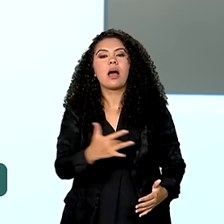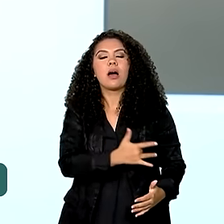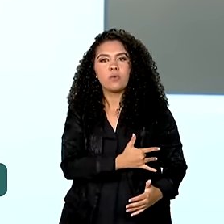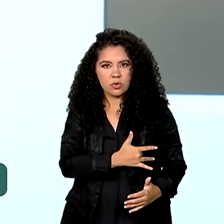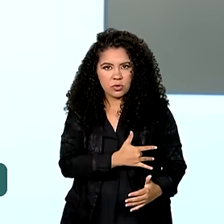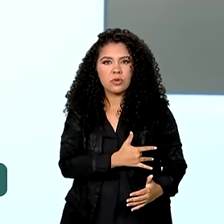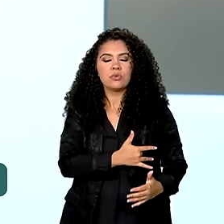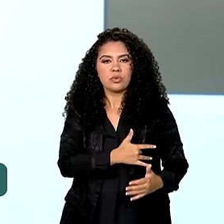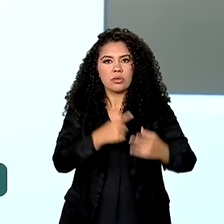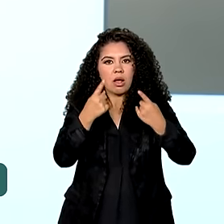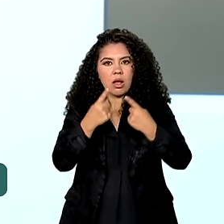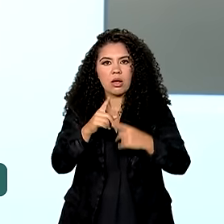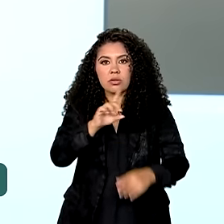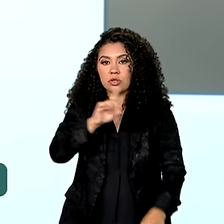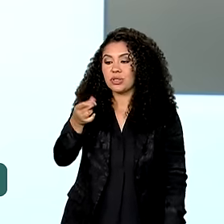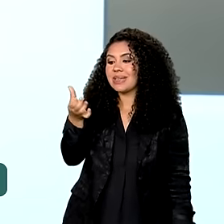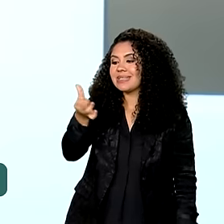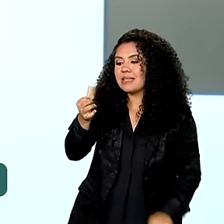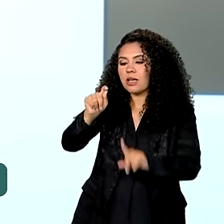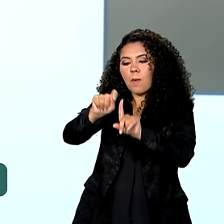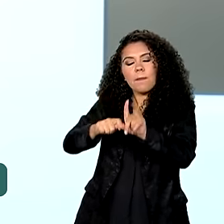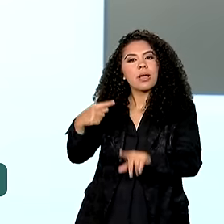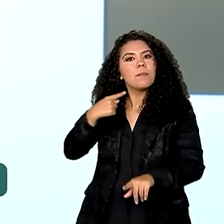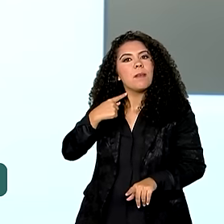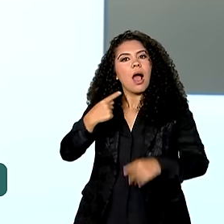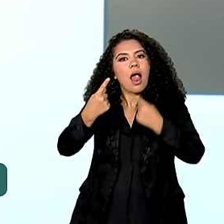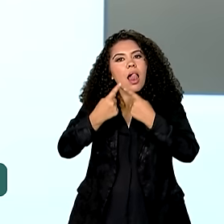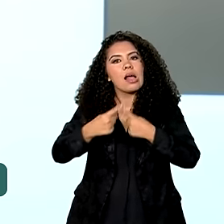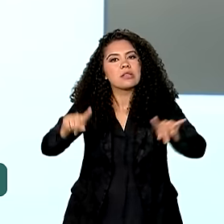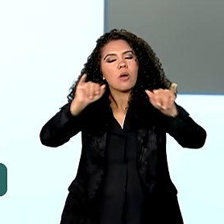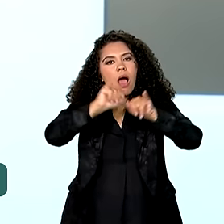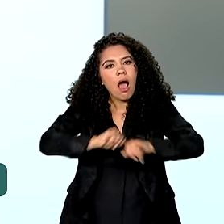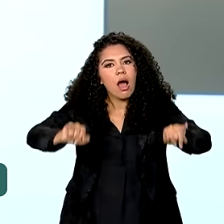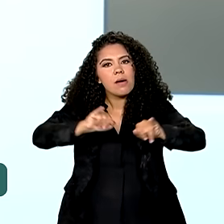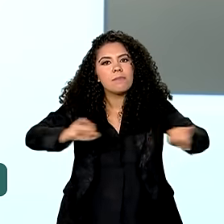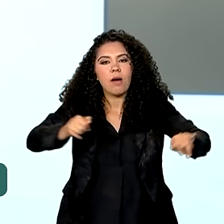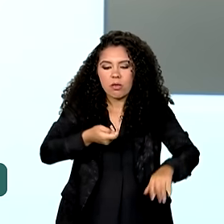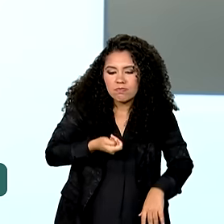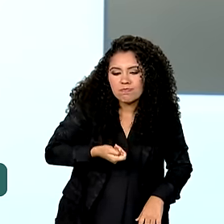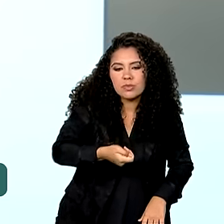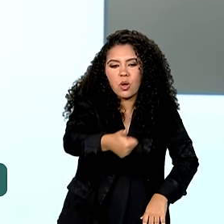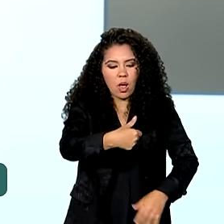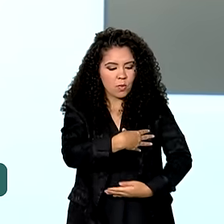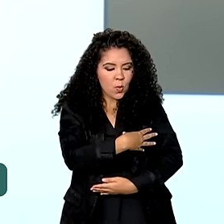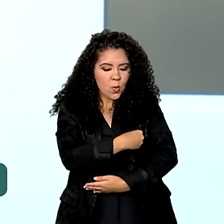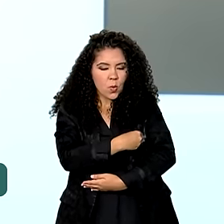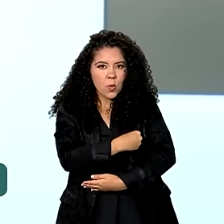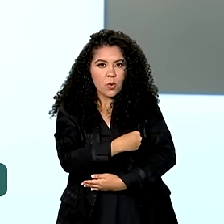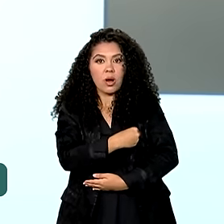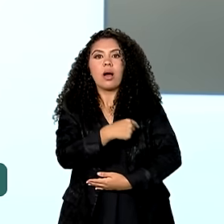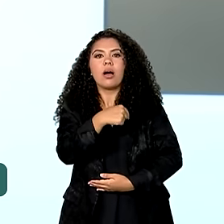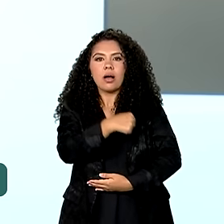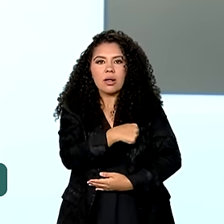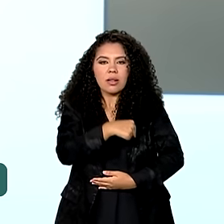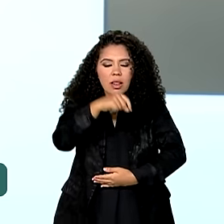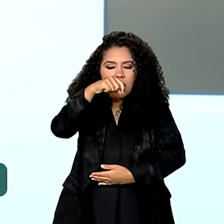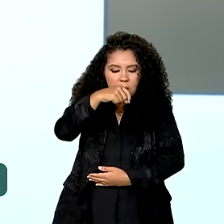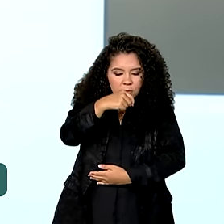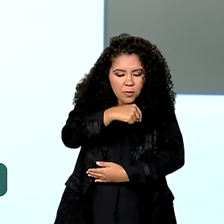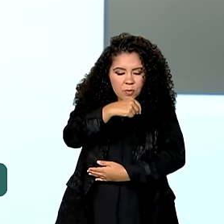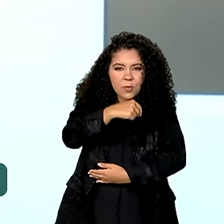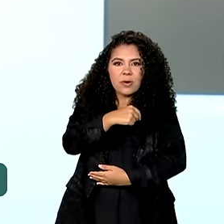no dia 6 de maio a campanha Doi Leite Materno, vida em cada gota